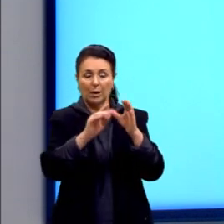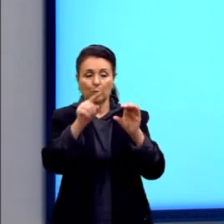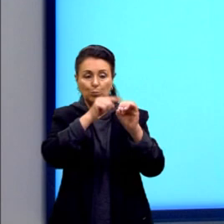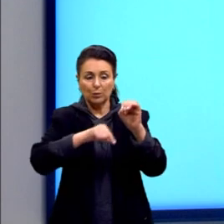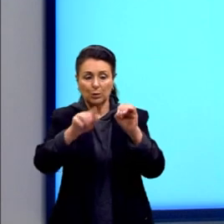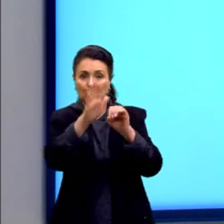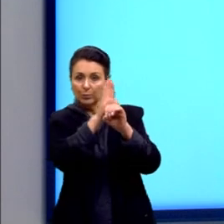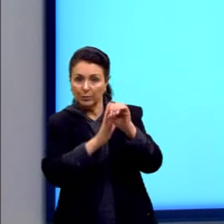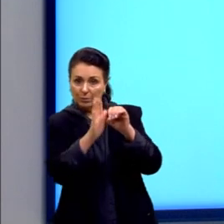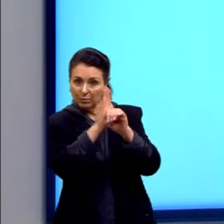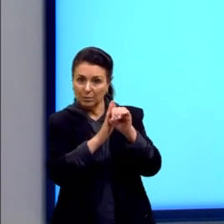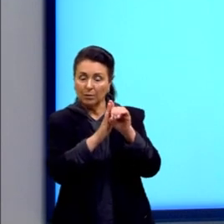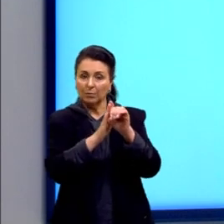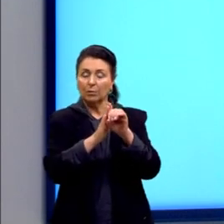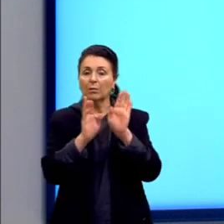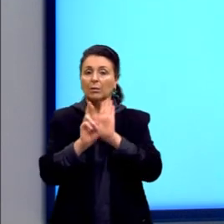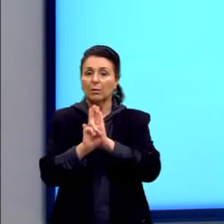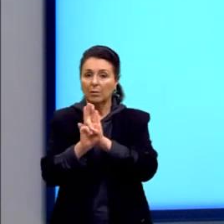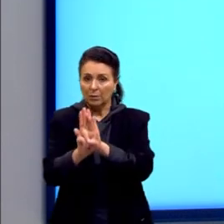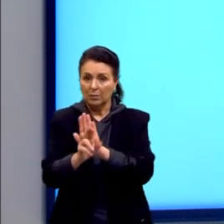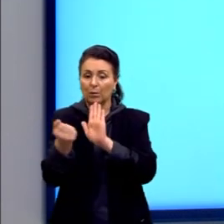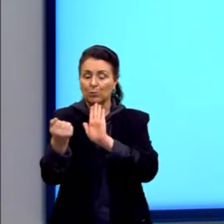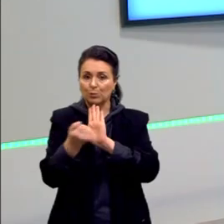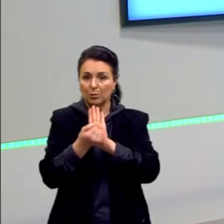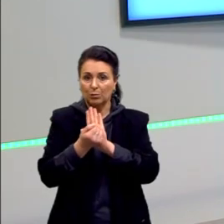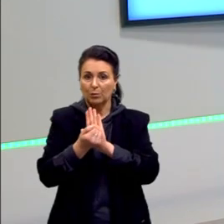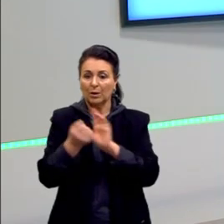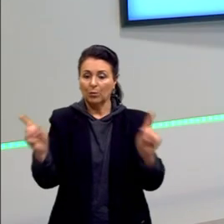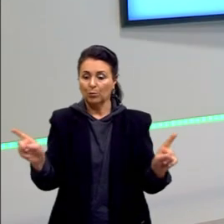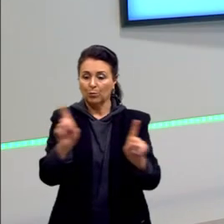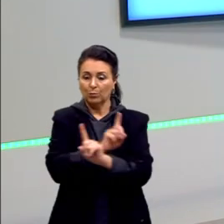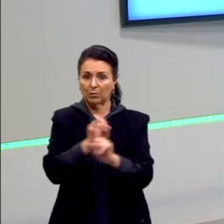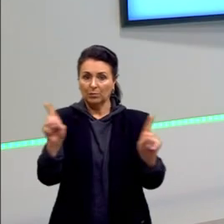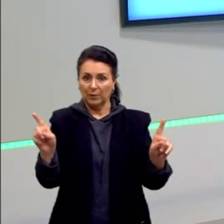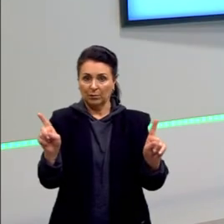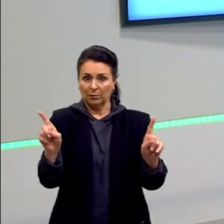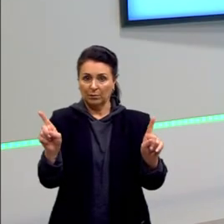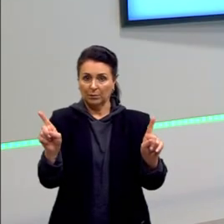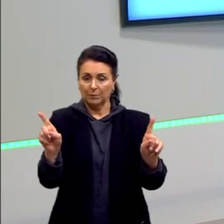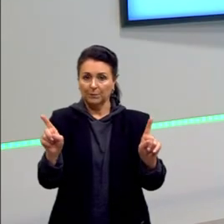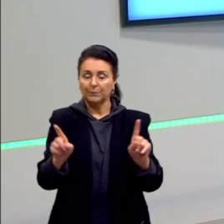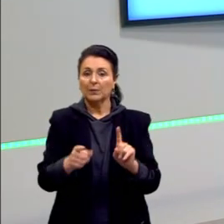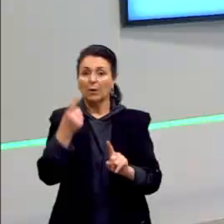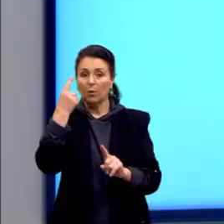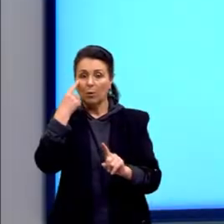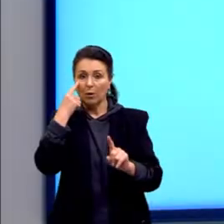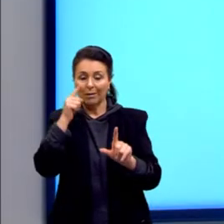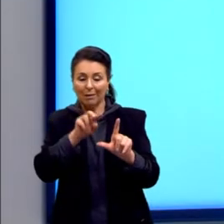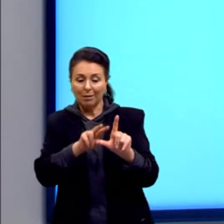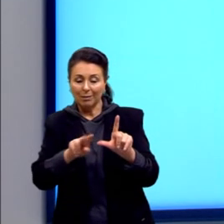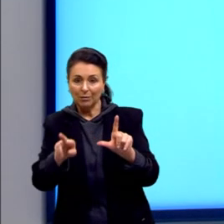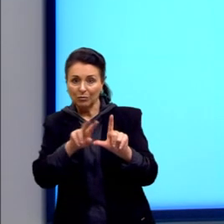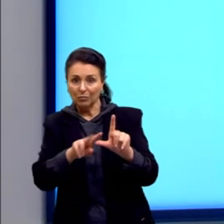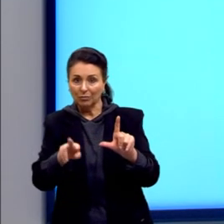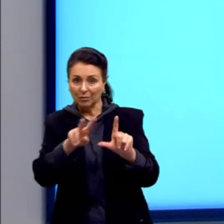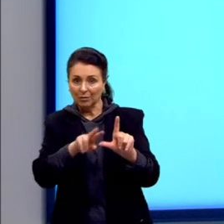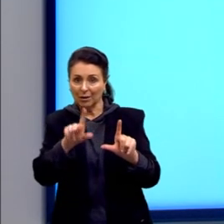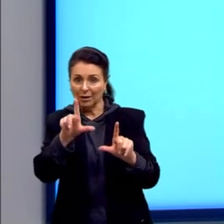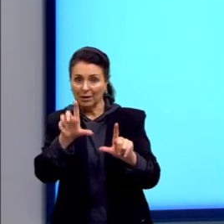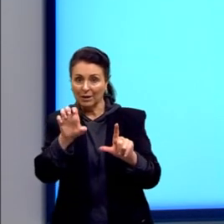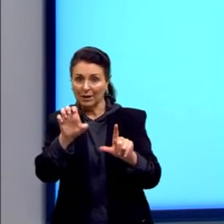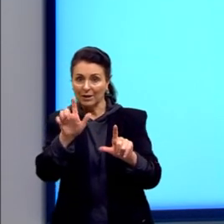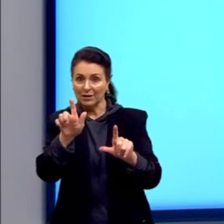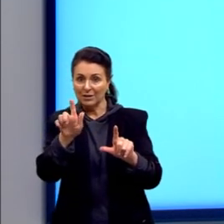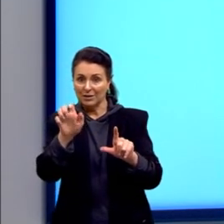Aqui também representa o cruzamento deles. Então, aqui vocês podem ver na legenda, o que